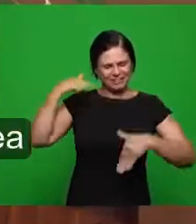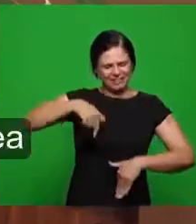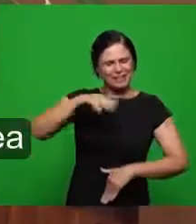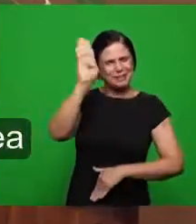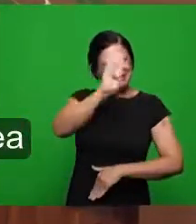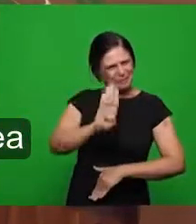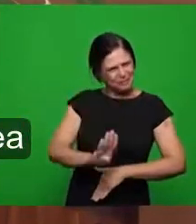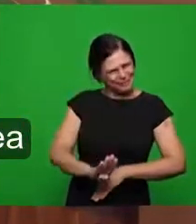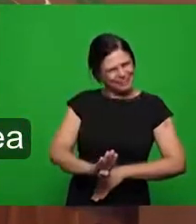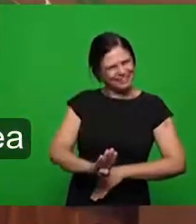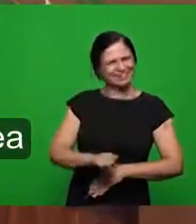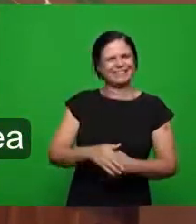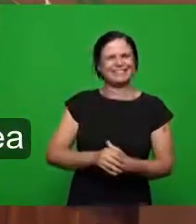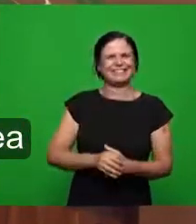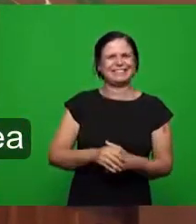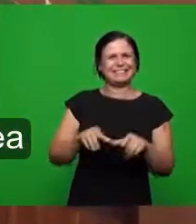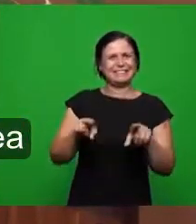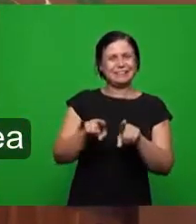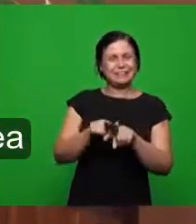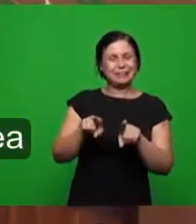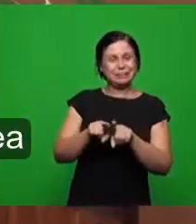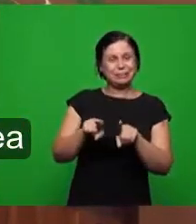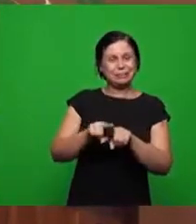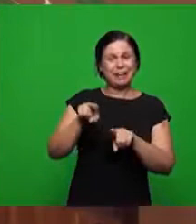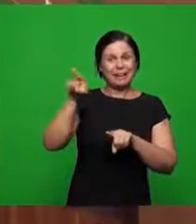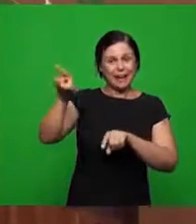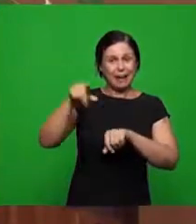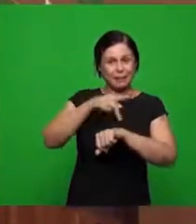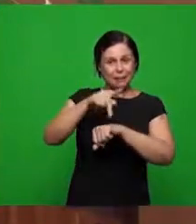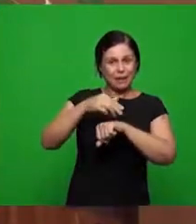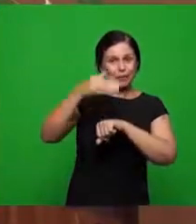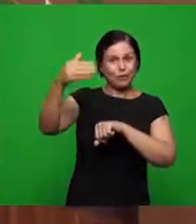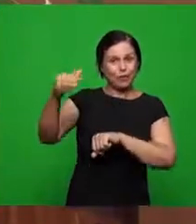Pastor Lee, da nossa igreja lá na Coreia do Sul.